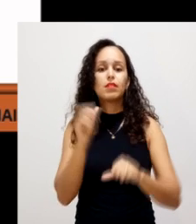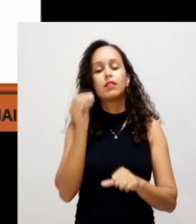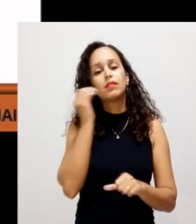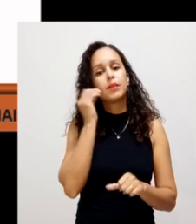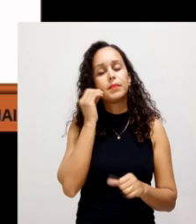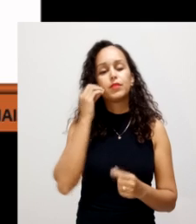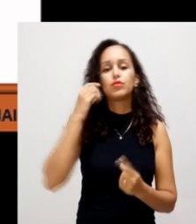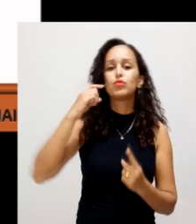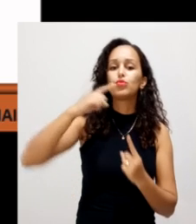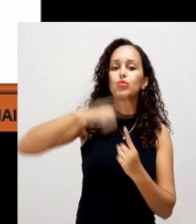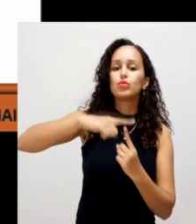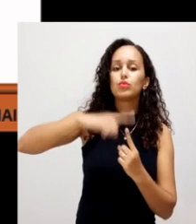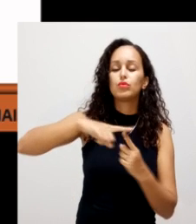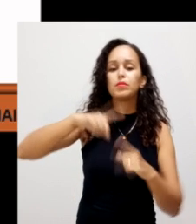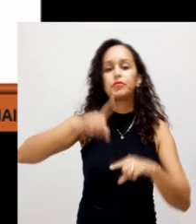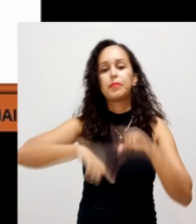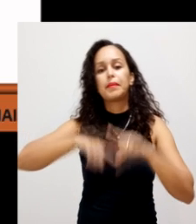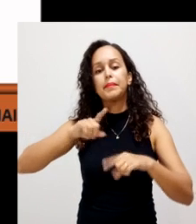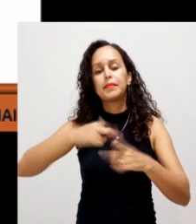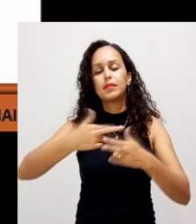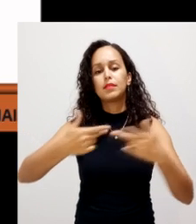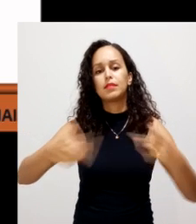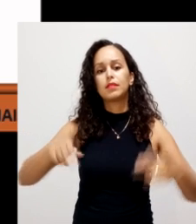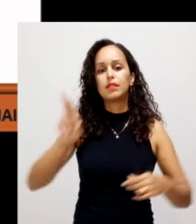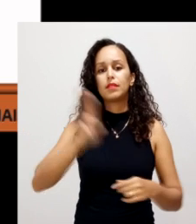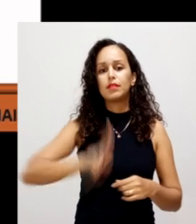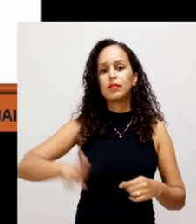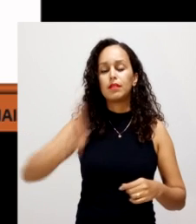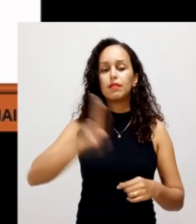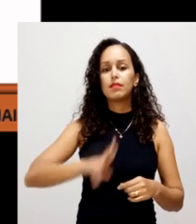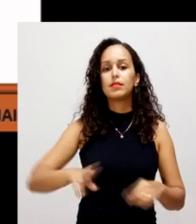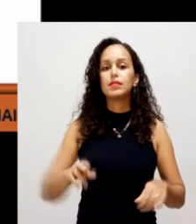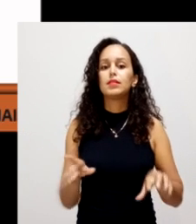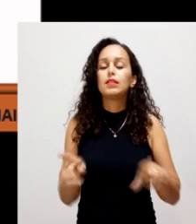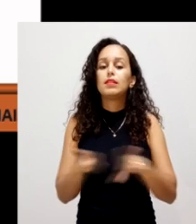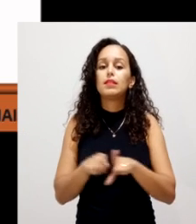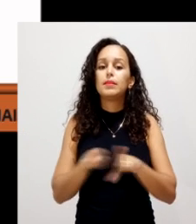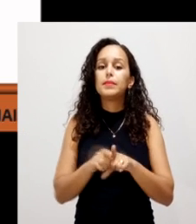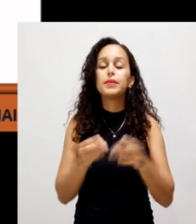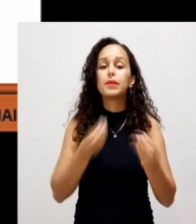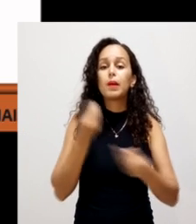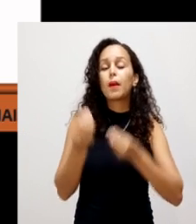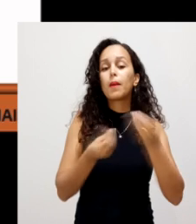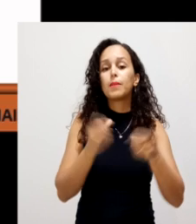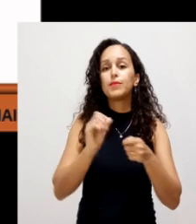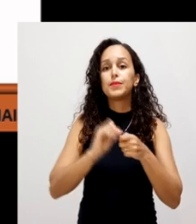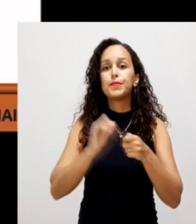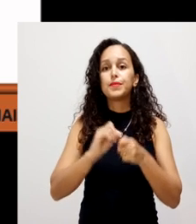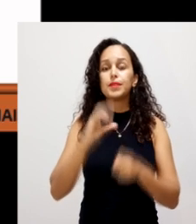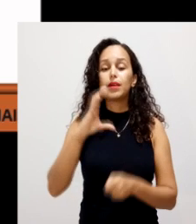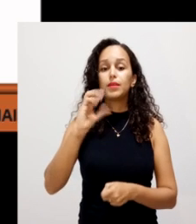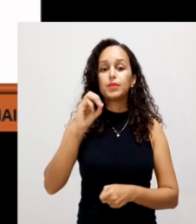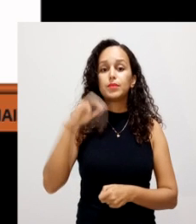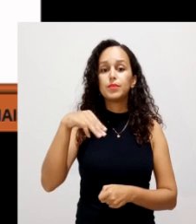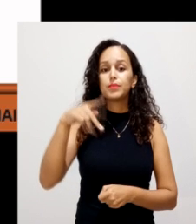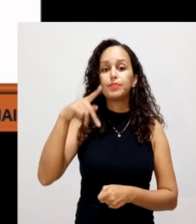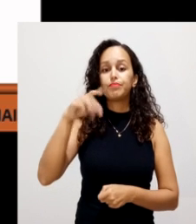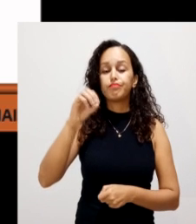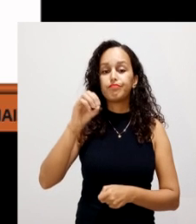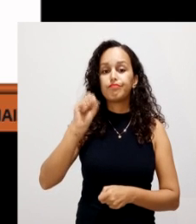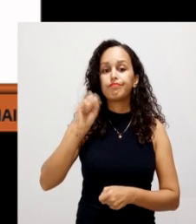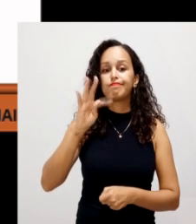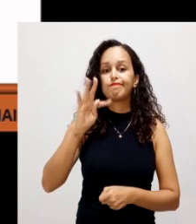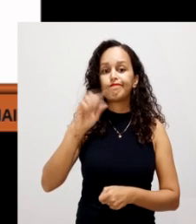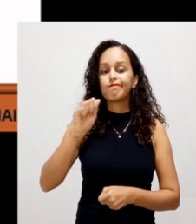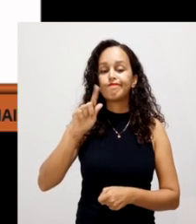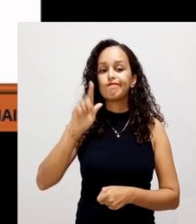de material que nós vamos estar utilizando, as condições que nós vamos estar fazendo na compostagem. E esse